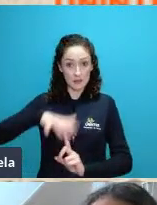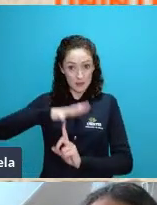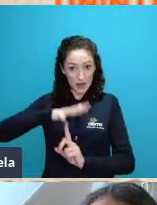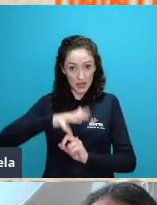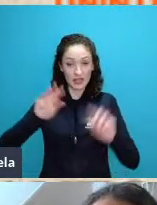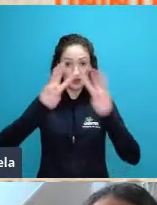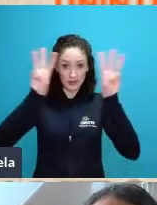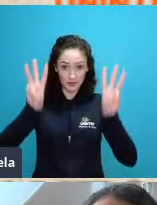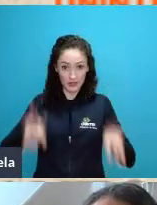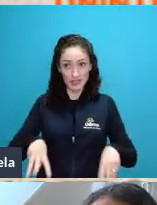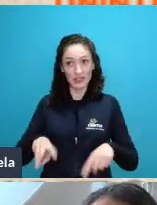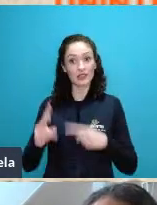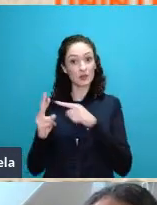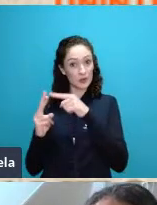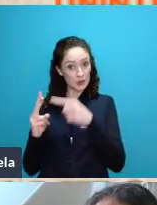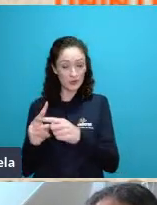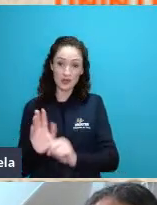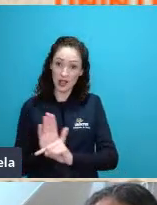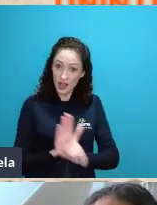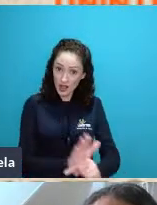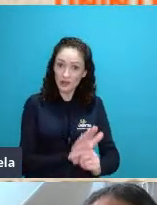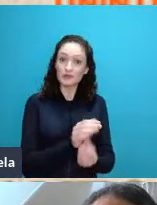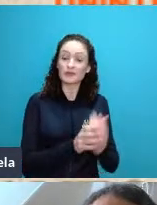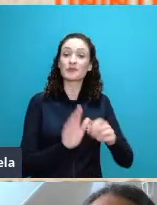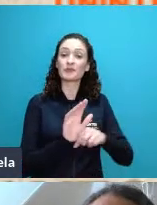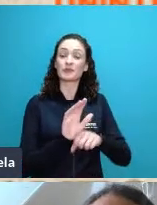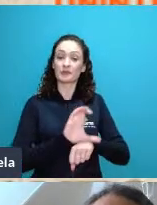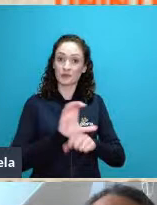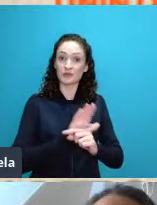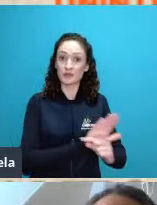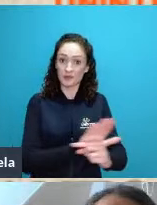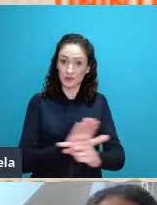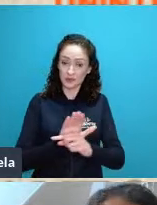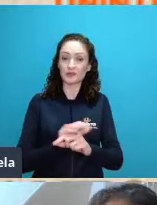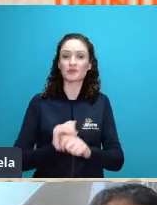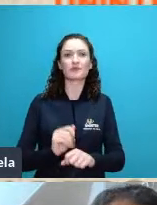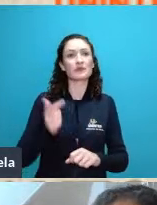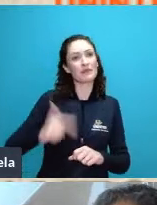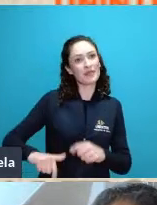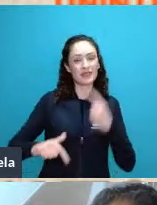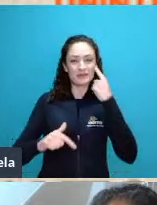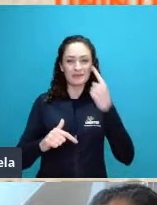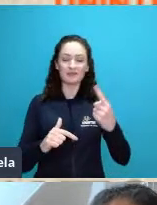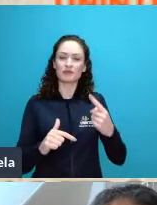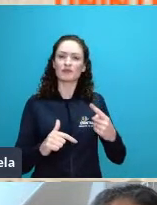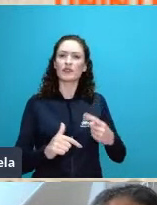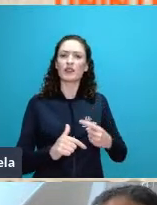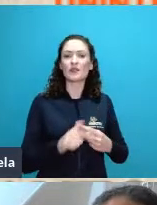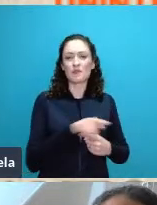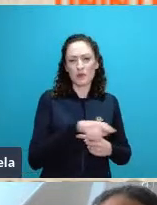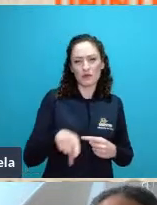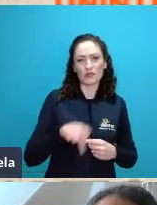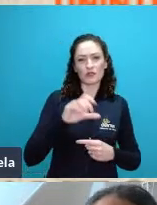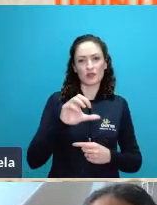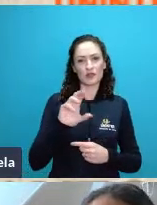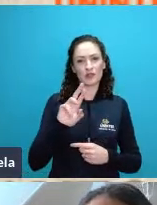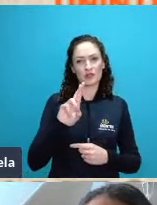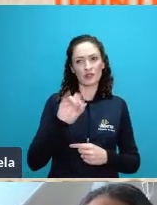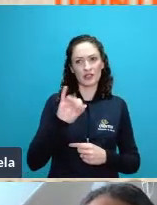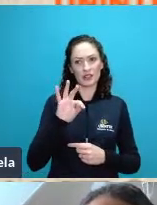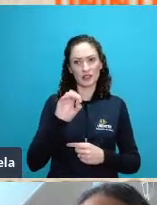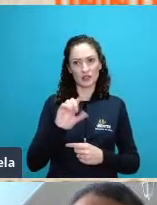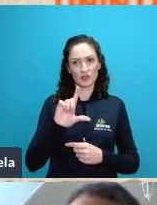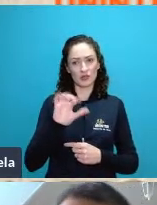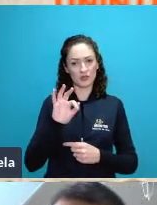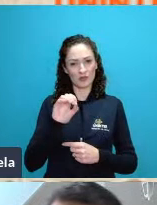a professora X.A. Toca orientada de mestrado do Cristofoletti então ela relatava muito sobre o aprendizado com o